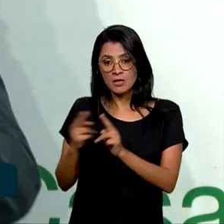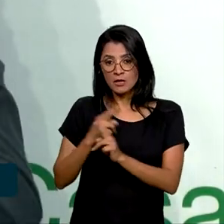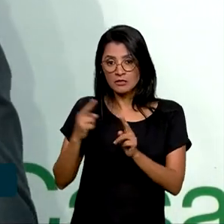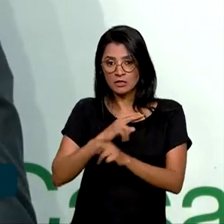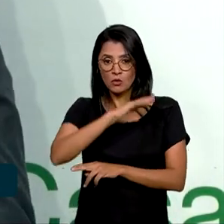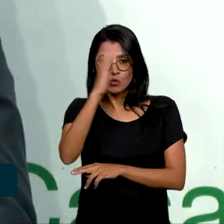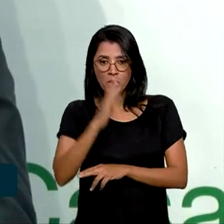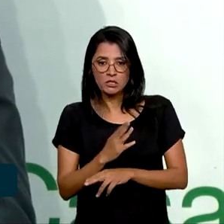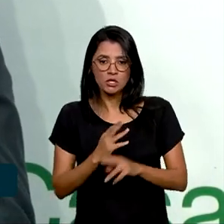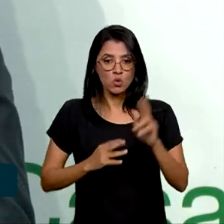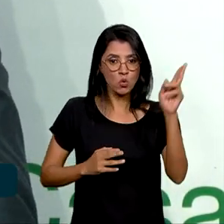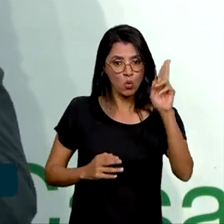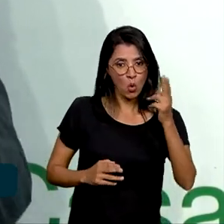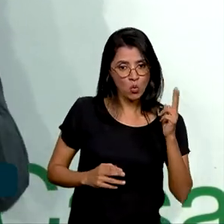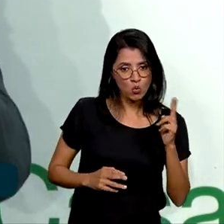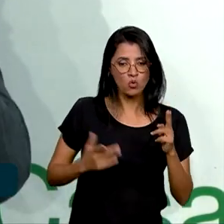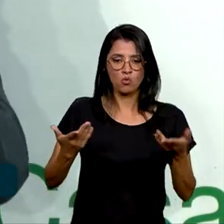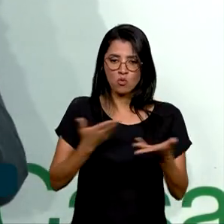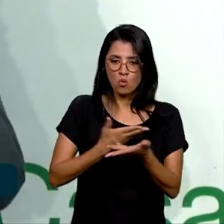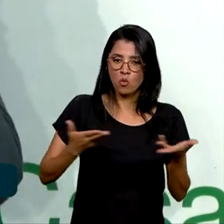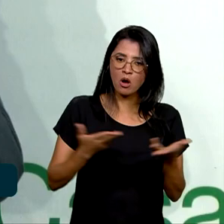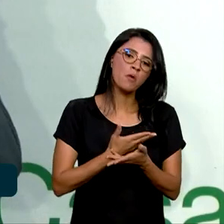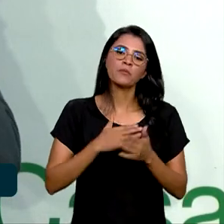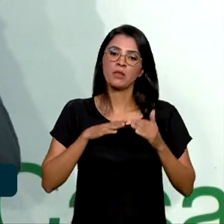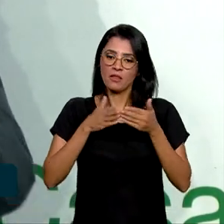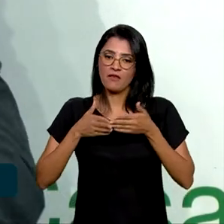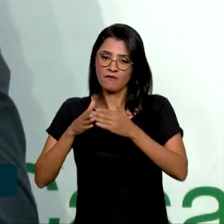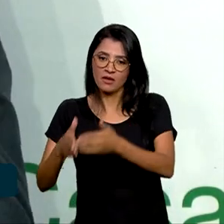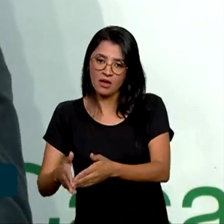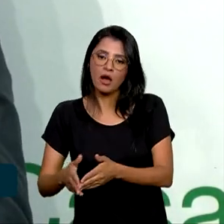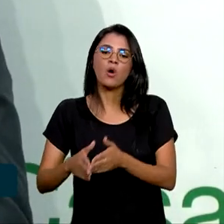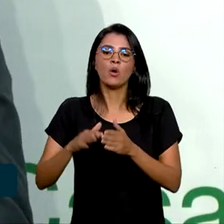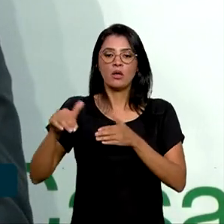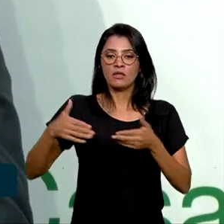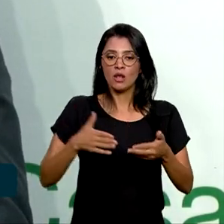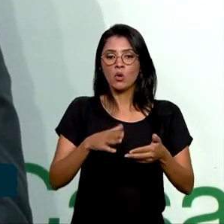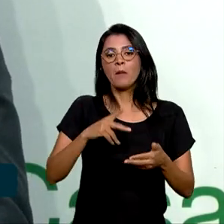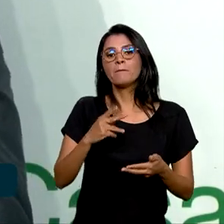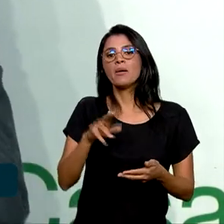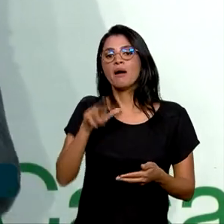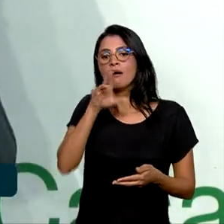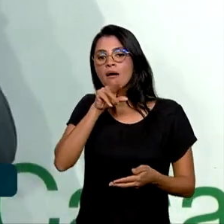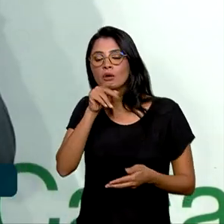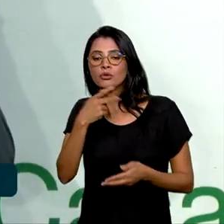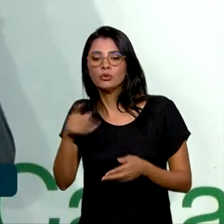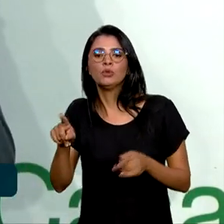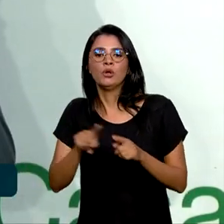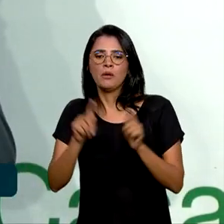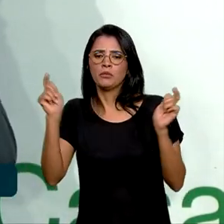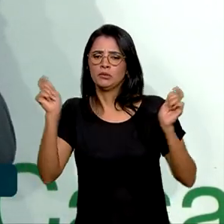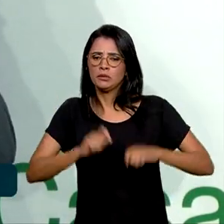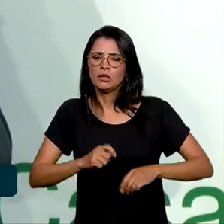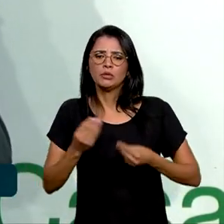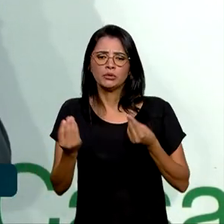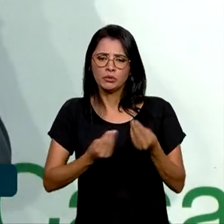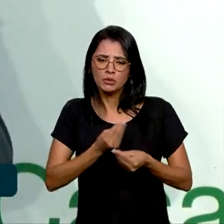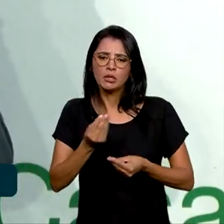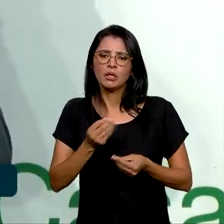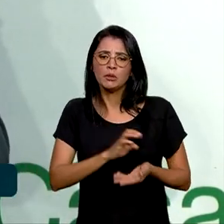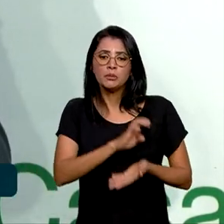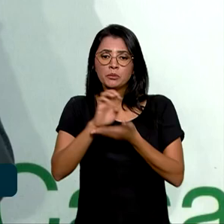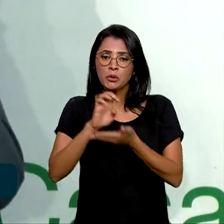do Brasil com o Uruguai, da ligação navegável da Lagoa dos Passos com a Lagoa Mirim. Isso vai possibilitar a